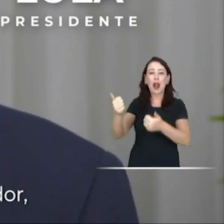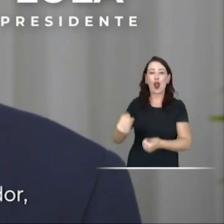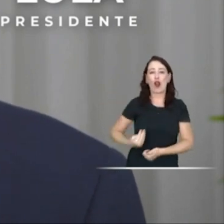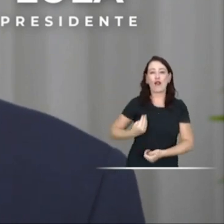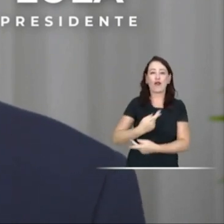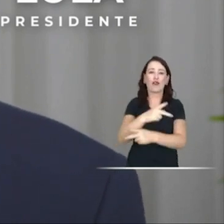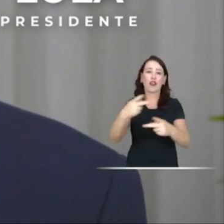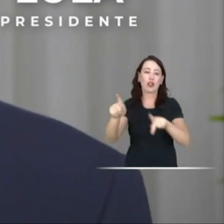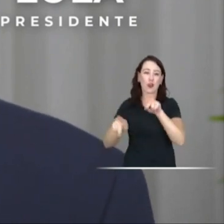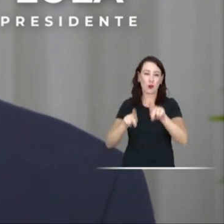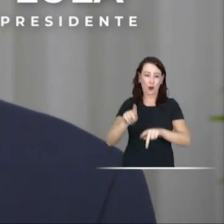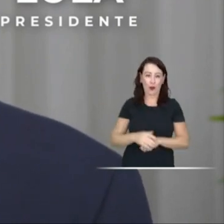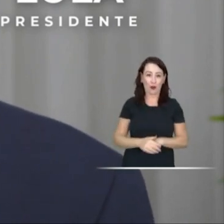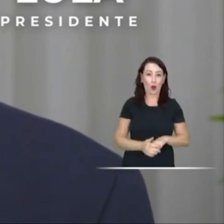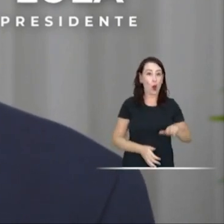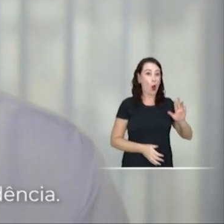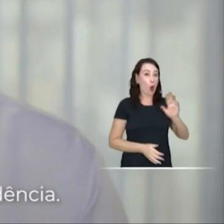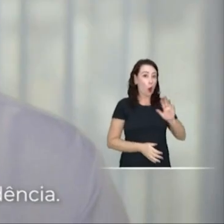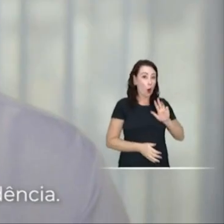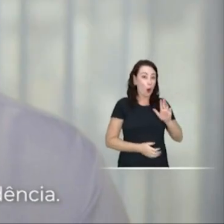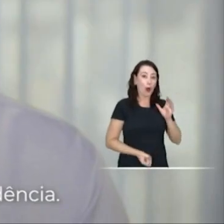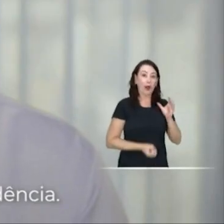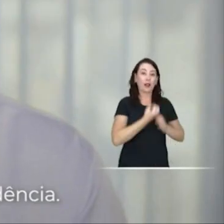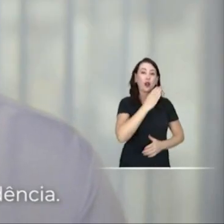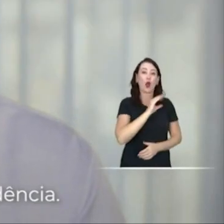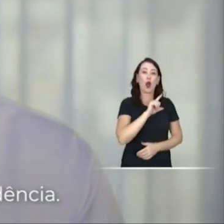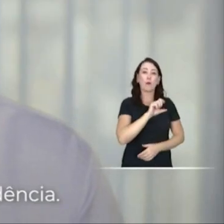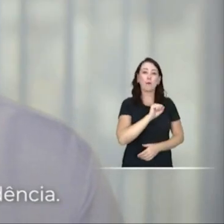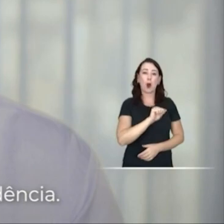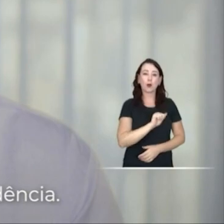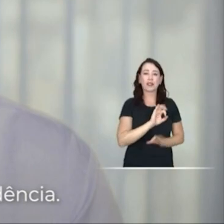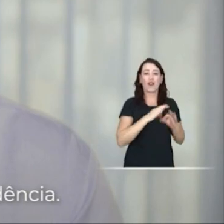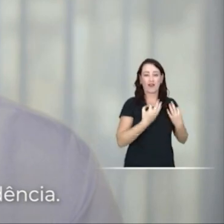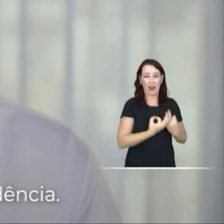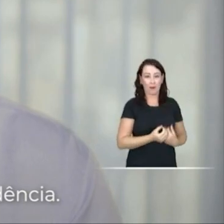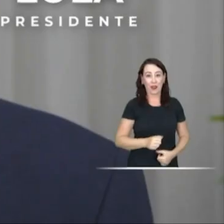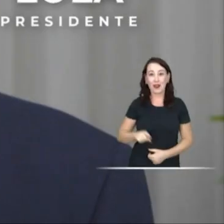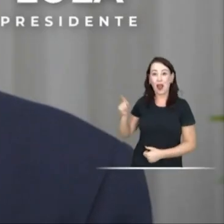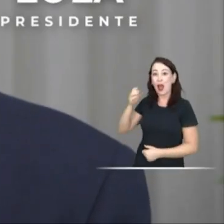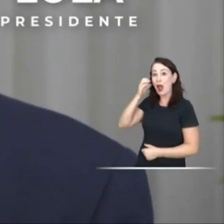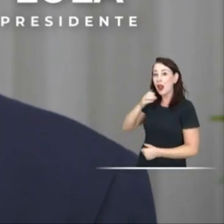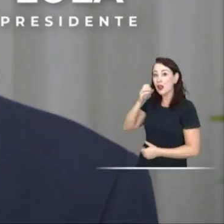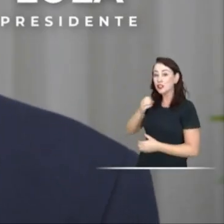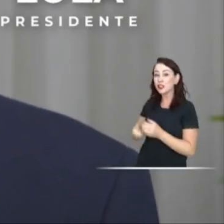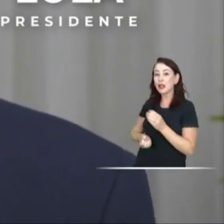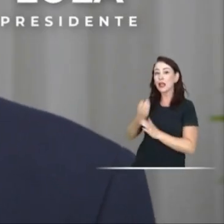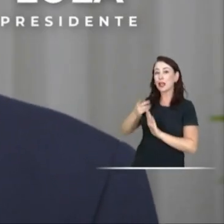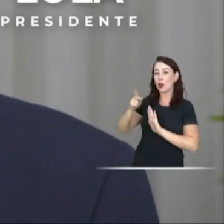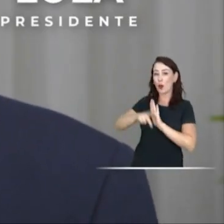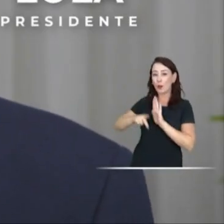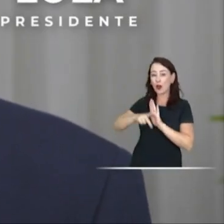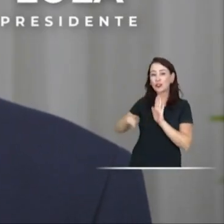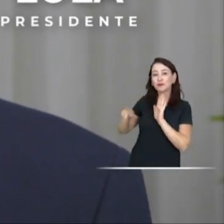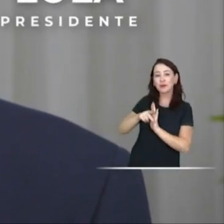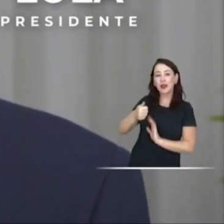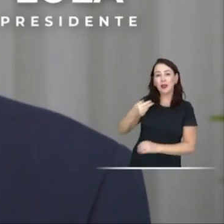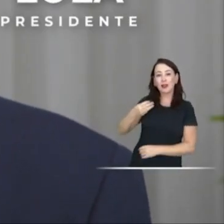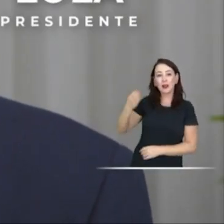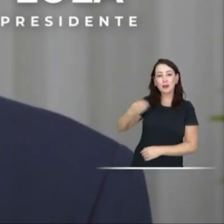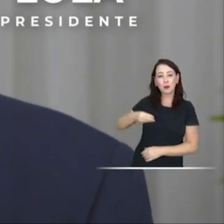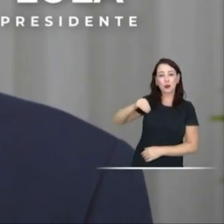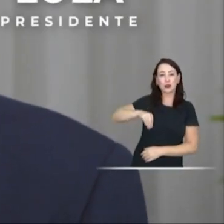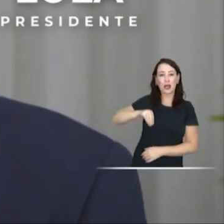senador. Melhorar a vida do povo. O Lula é o pai do Bolsa Família na presidência. Alexandre Silveira é o autor do projeto